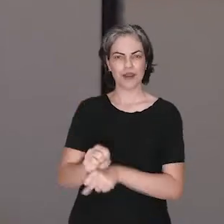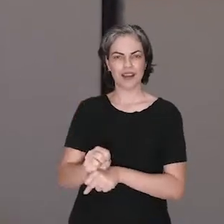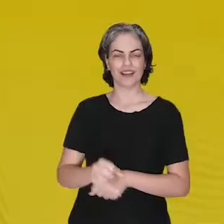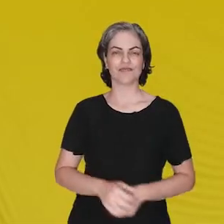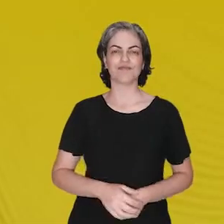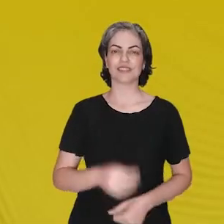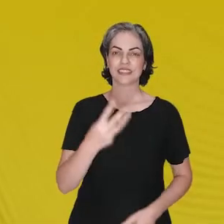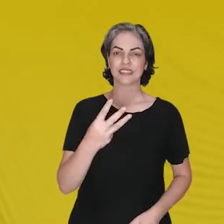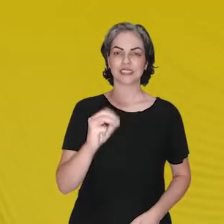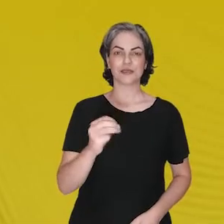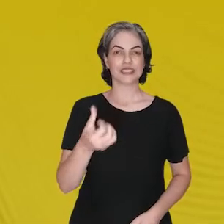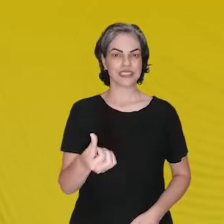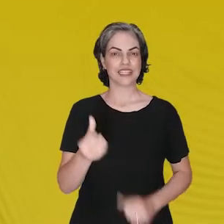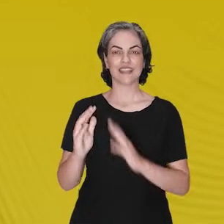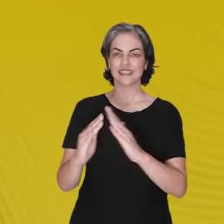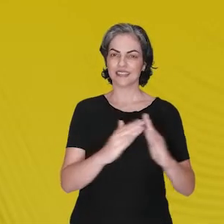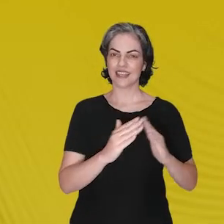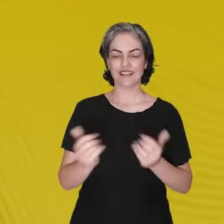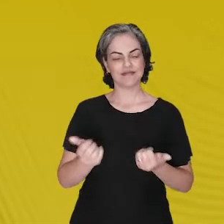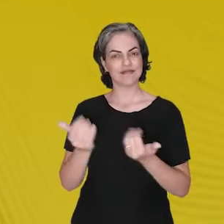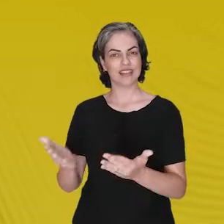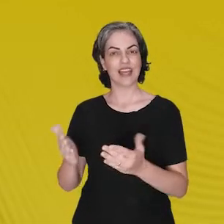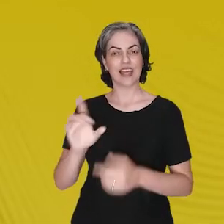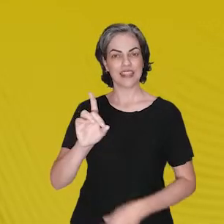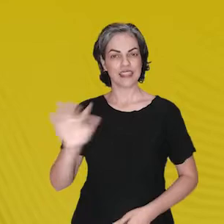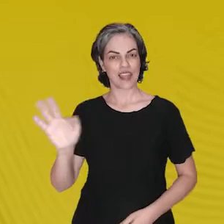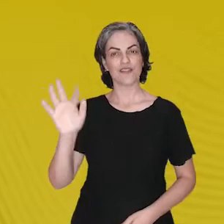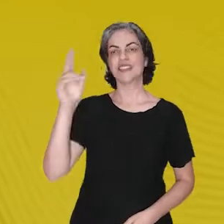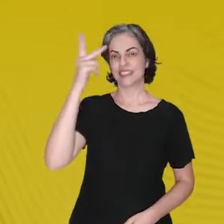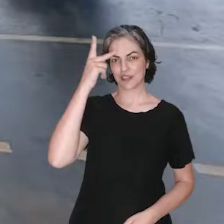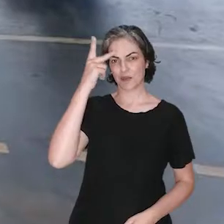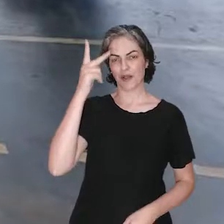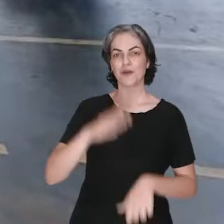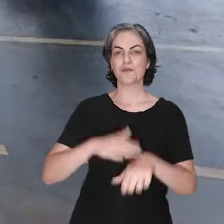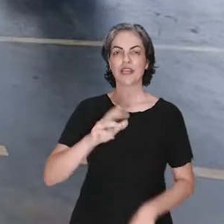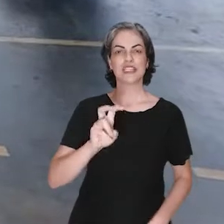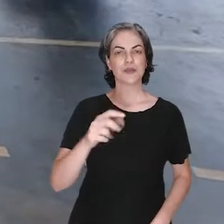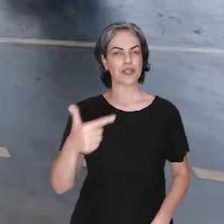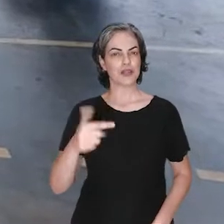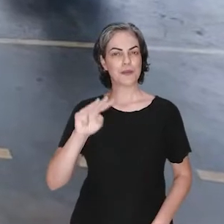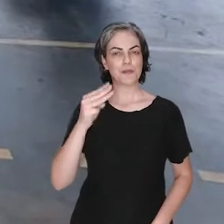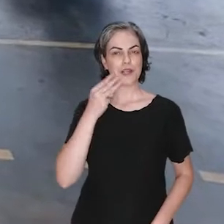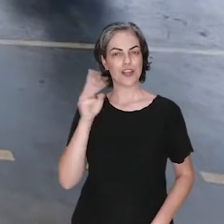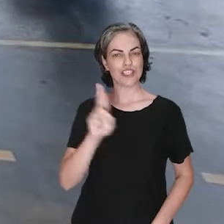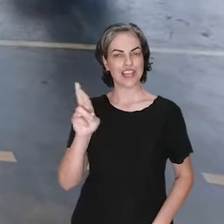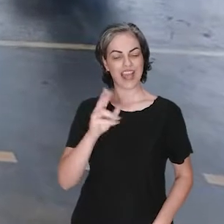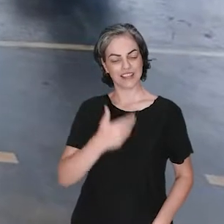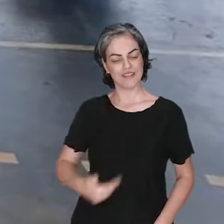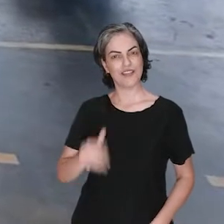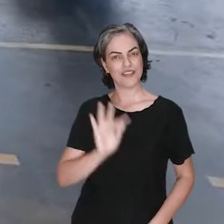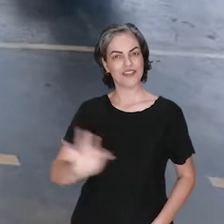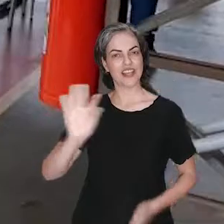paralisadas. Também entregamos 606 moradias no Distrito Federal e em São Paulo. Com um investimento federal de mais de 52